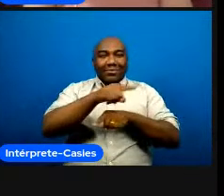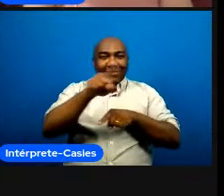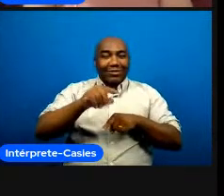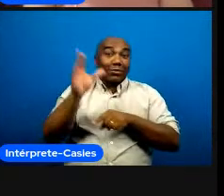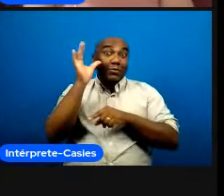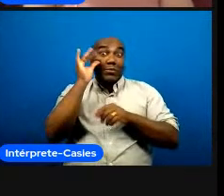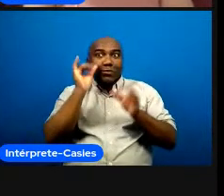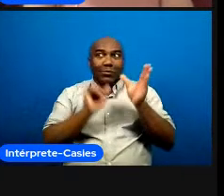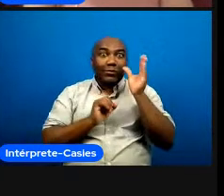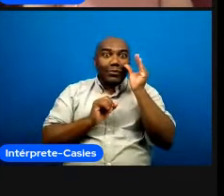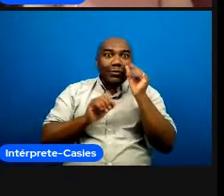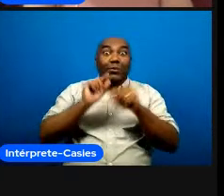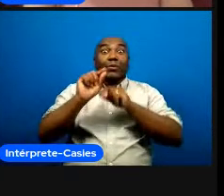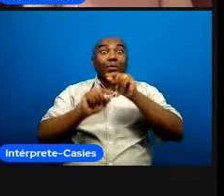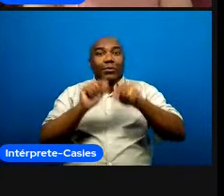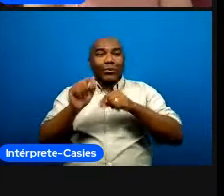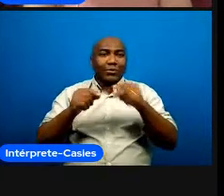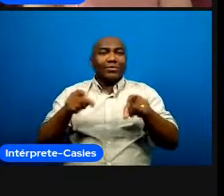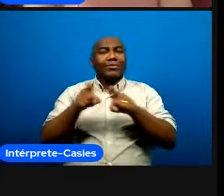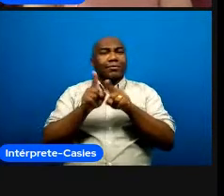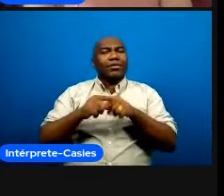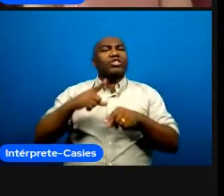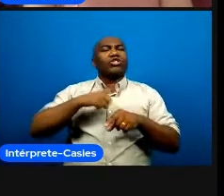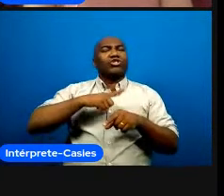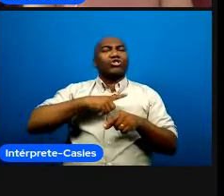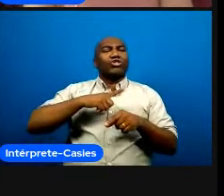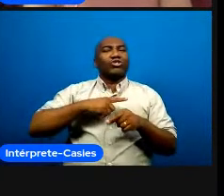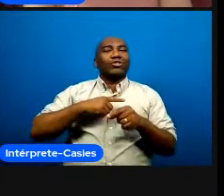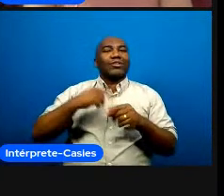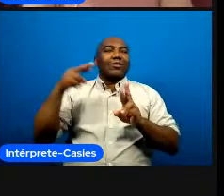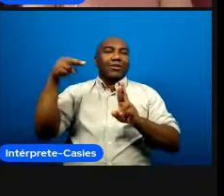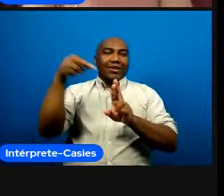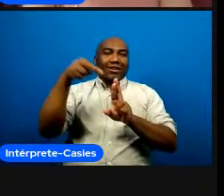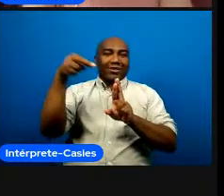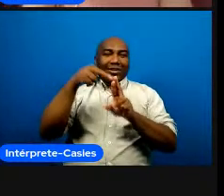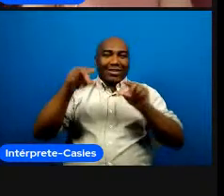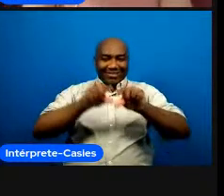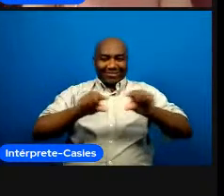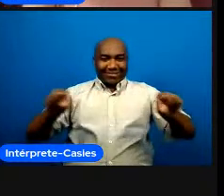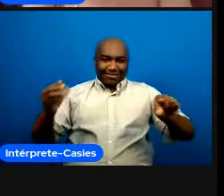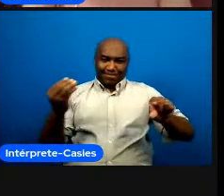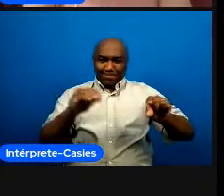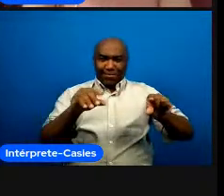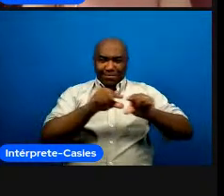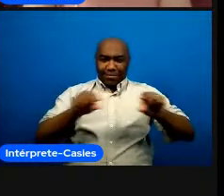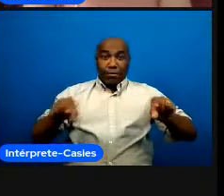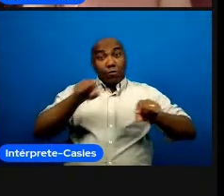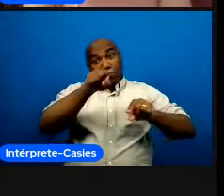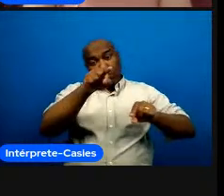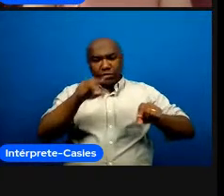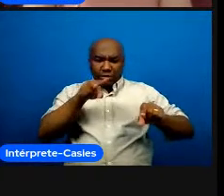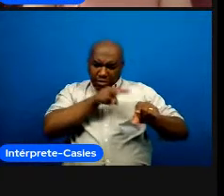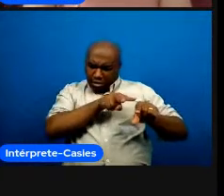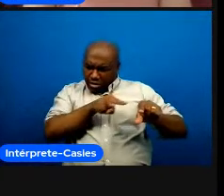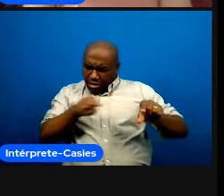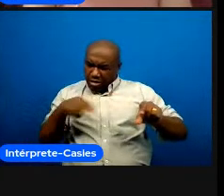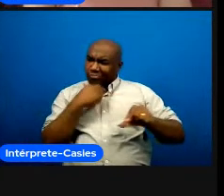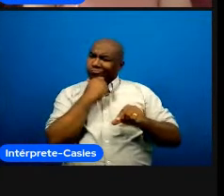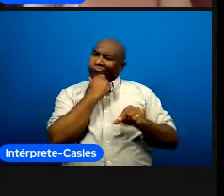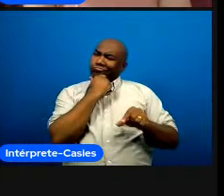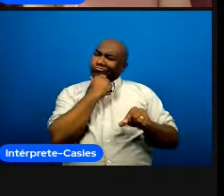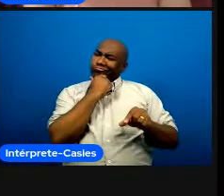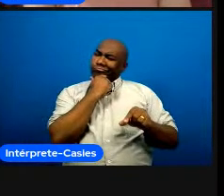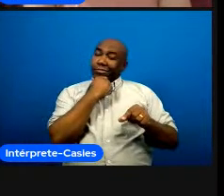da onde da onde vem essas referências buscar ler né às vezes a interpretação de vocês não é a mesma que a minha né vocês estão